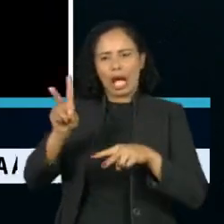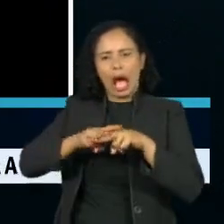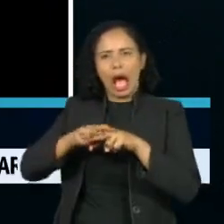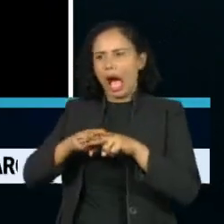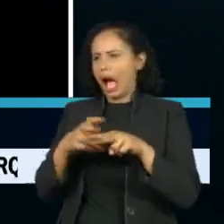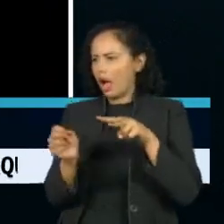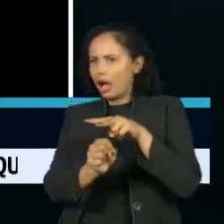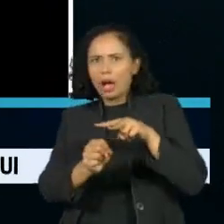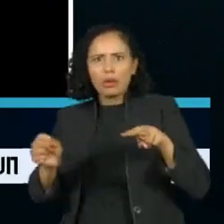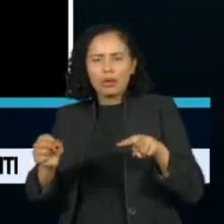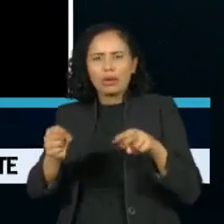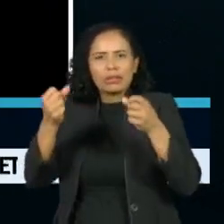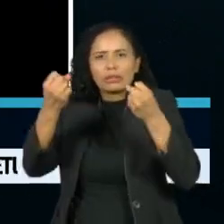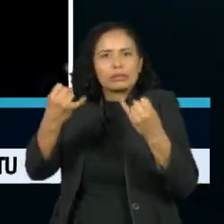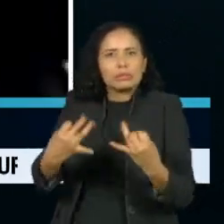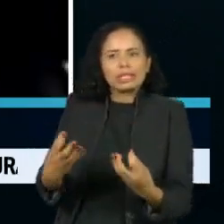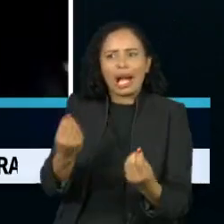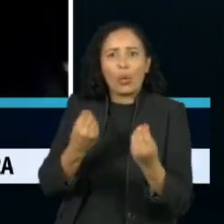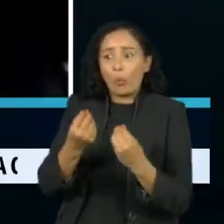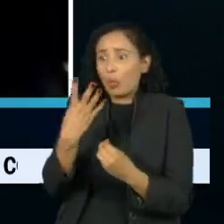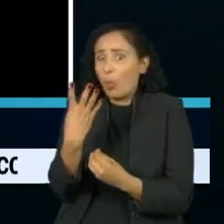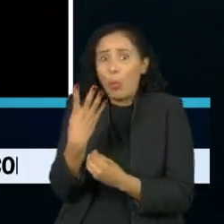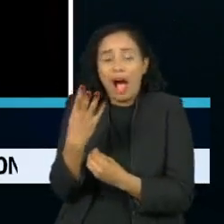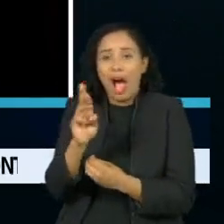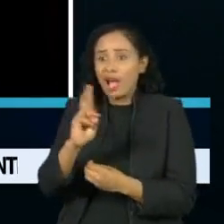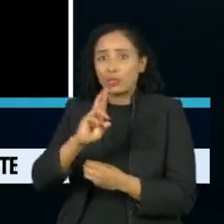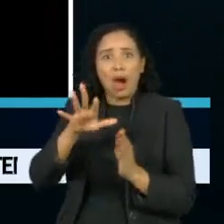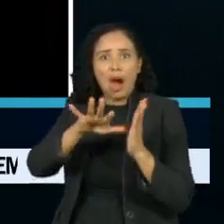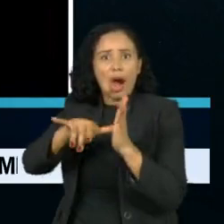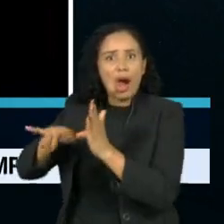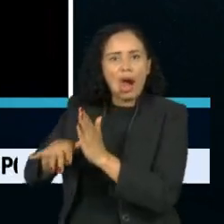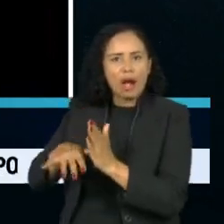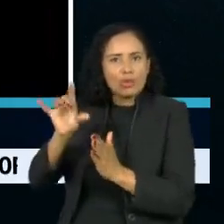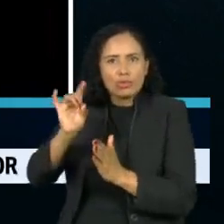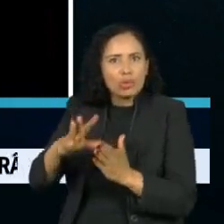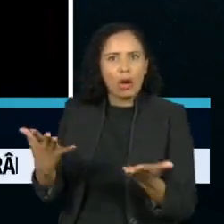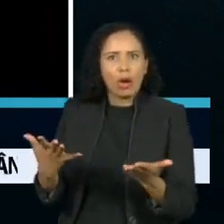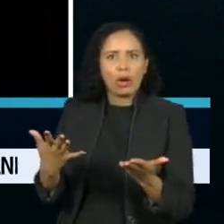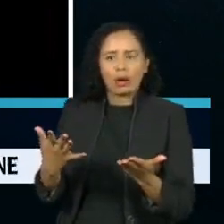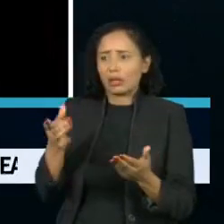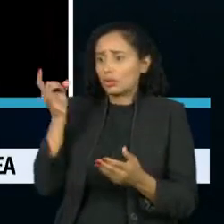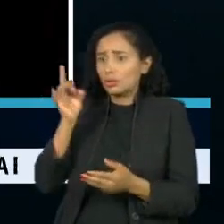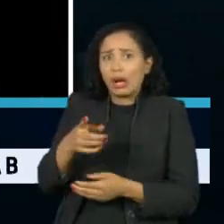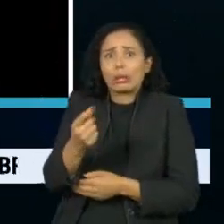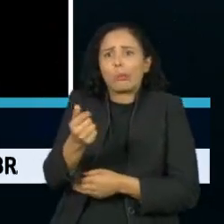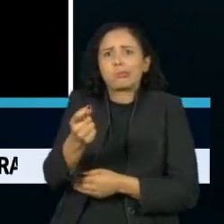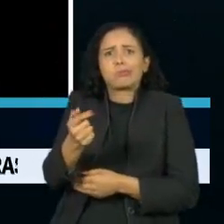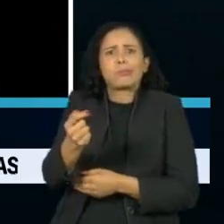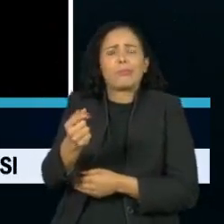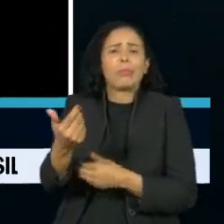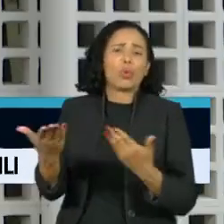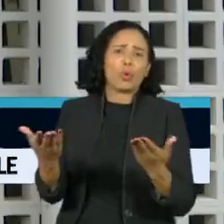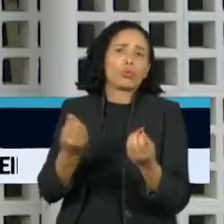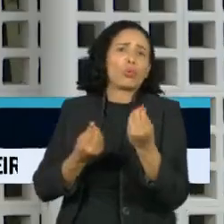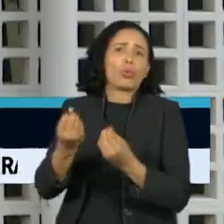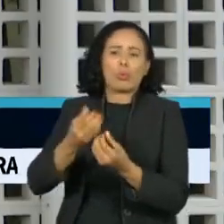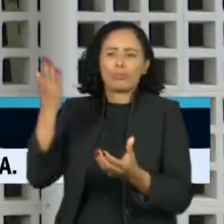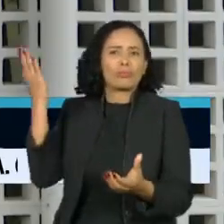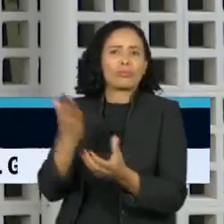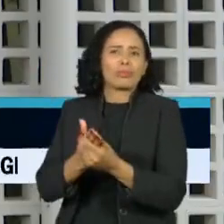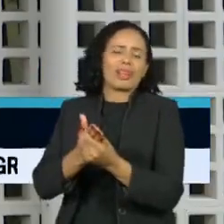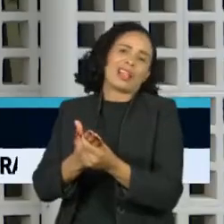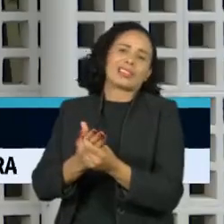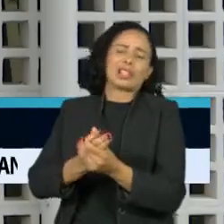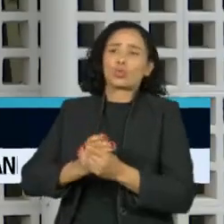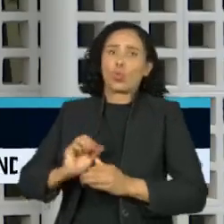a insignificância de um furto de R$,00. R$ 4,00. Quanto que se gastou já com esse processo? O furto